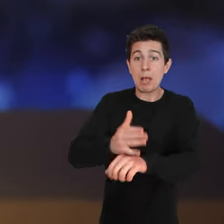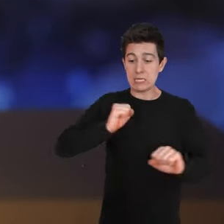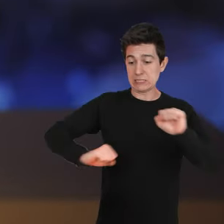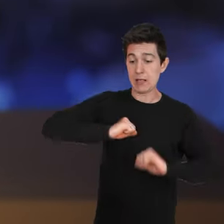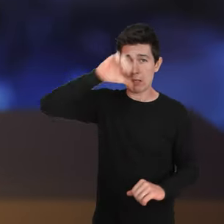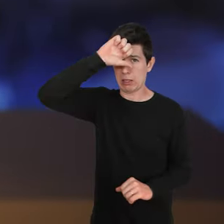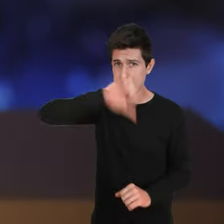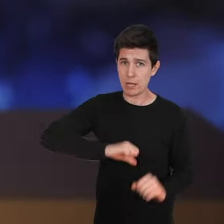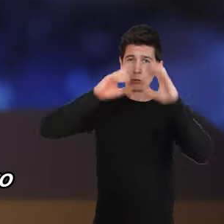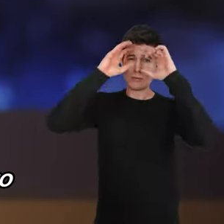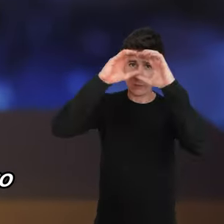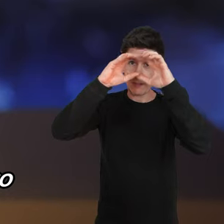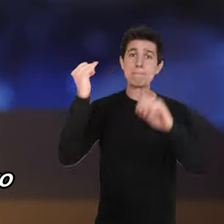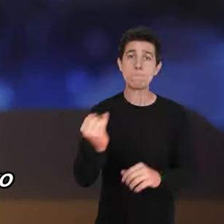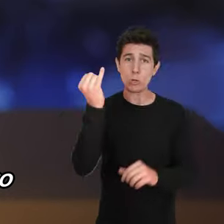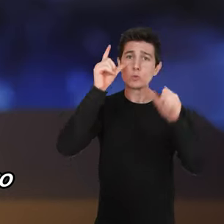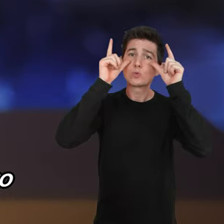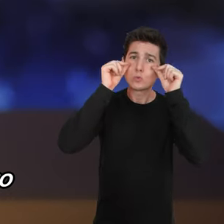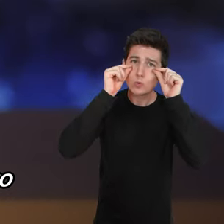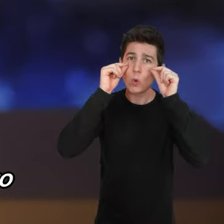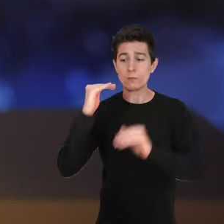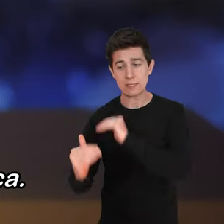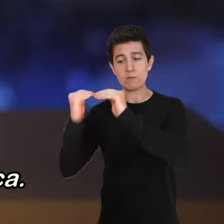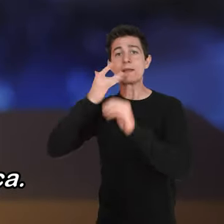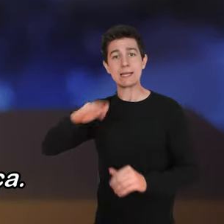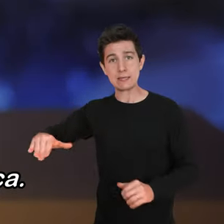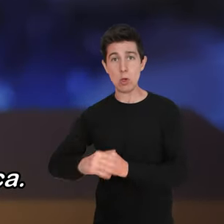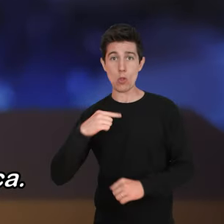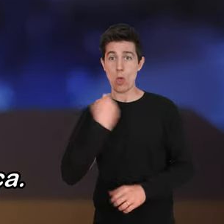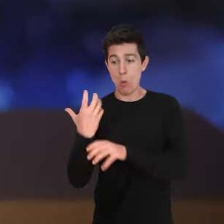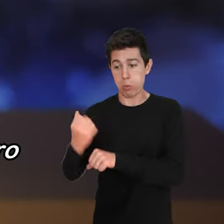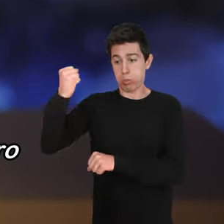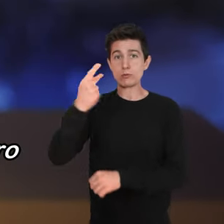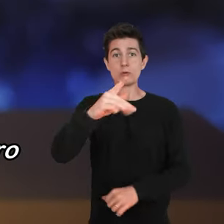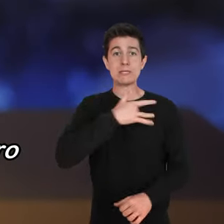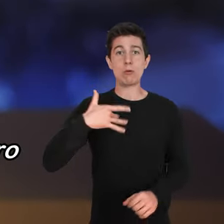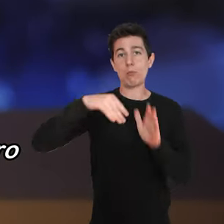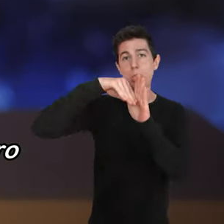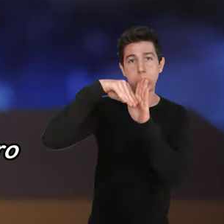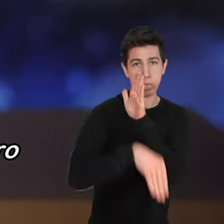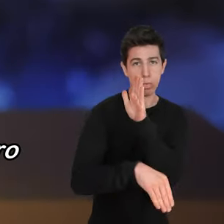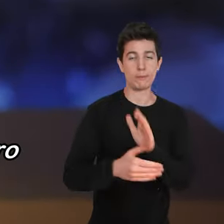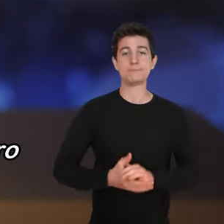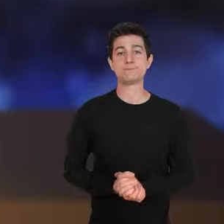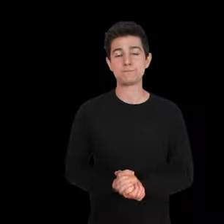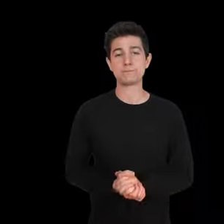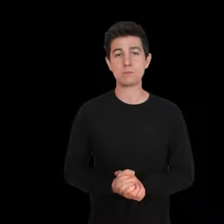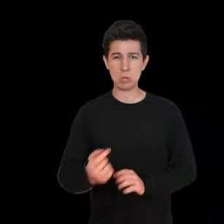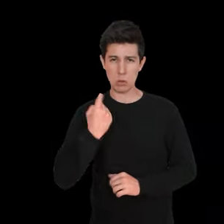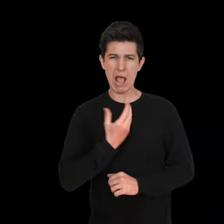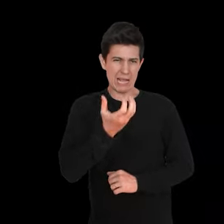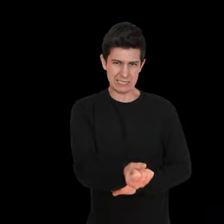de fora, ansiedade e depressão. O sono é essencial para a função cognitiva do cérebro e para o desenvolvimento da criança. Nós literalmente ganhamos dinheiro prejudicando a sua saúde.